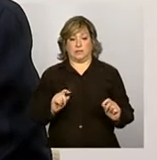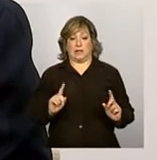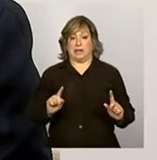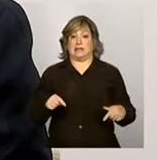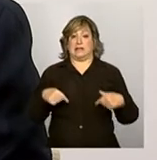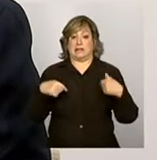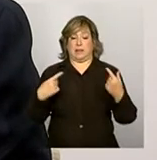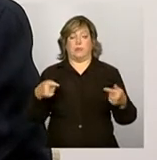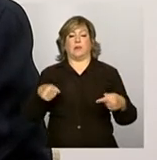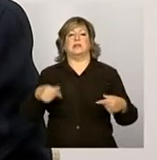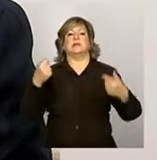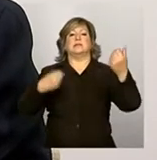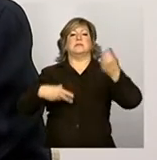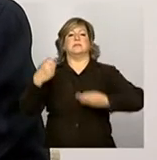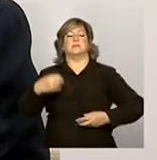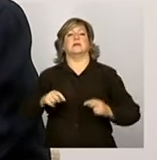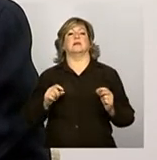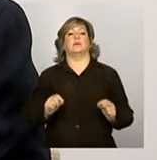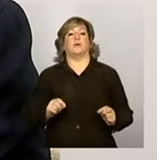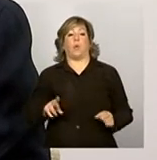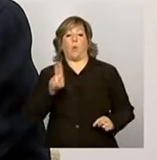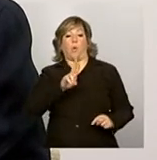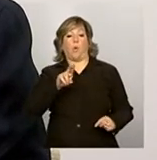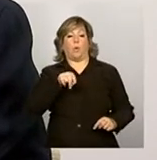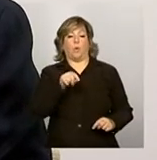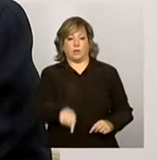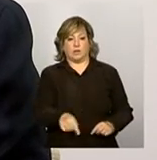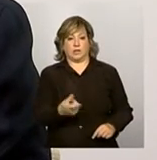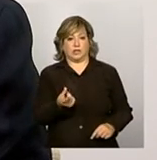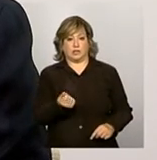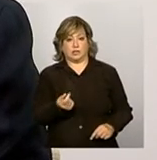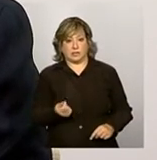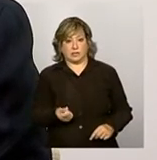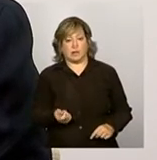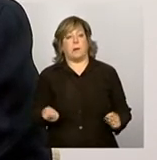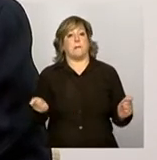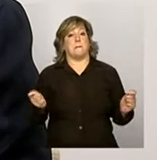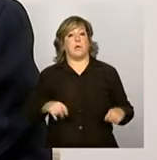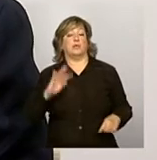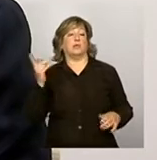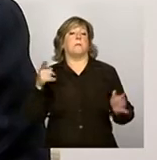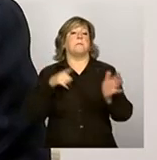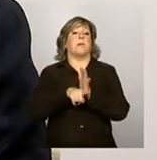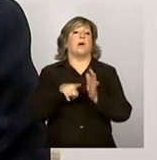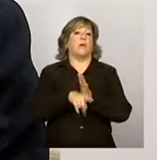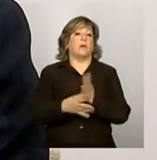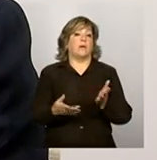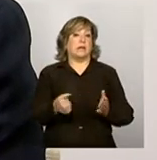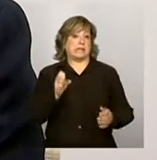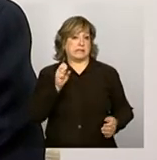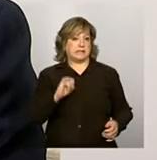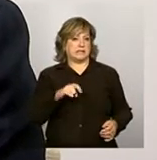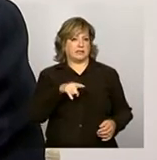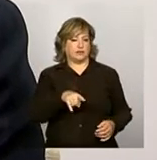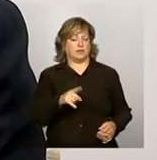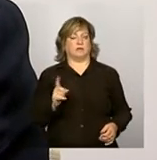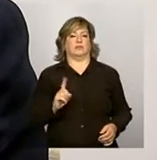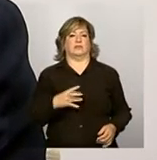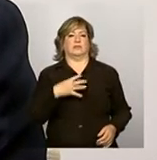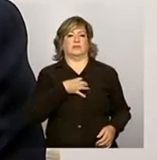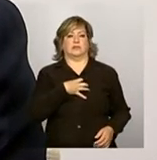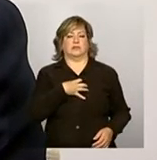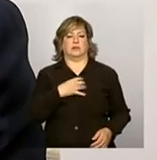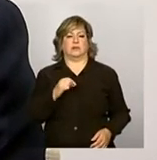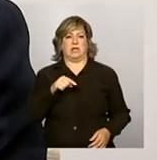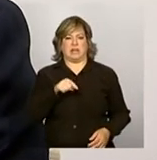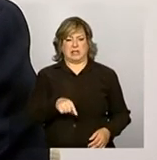prestação de conta, esse uso, essa utilização desse dinheiro, ela pode ser questionada. E se você não está convencido de que